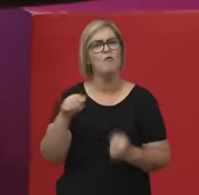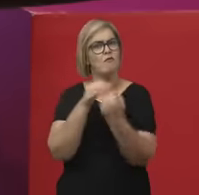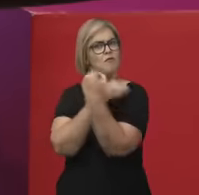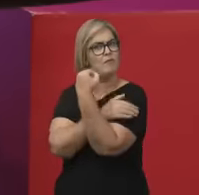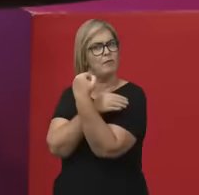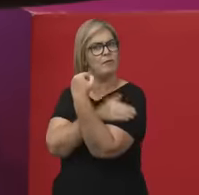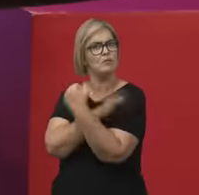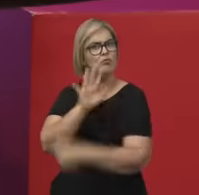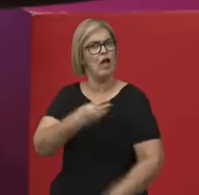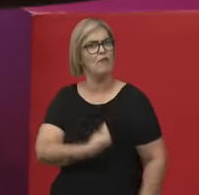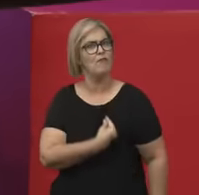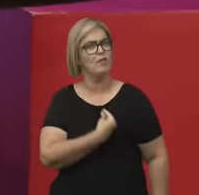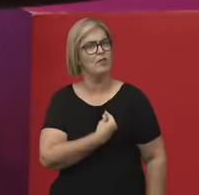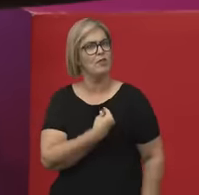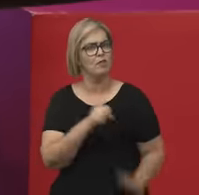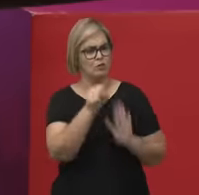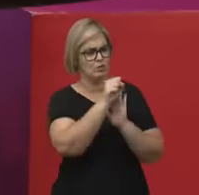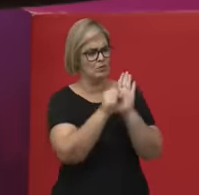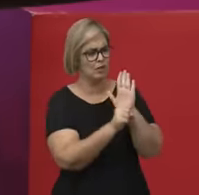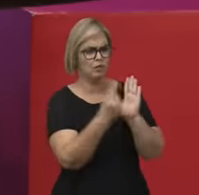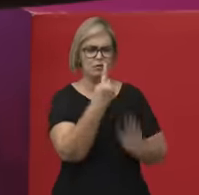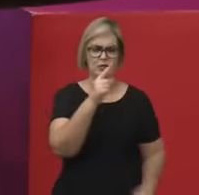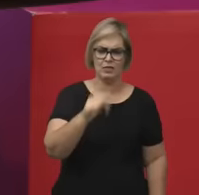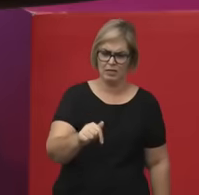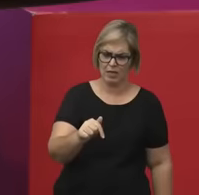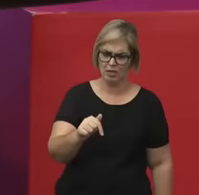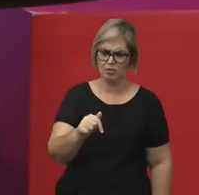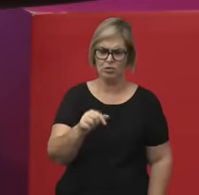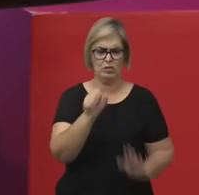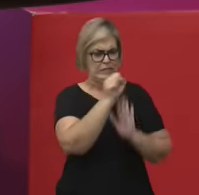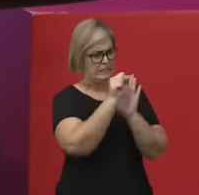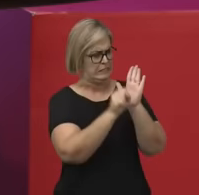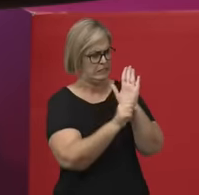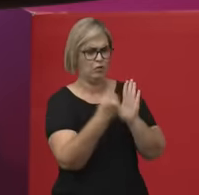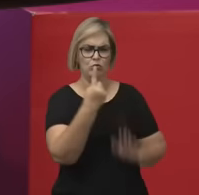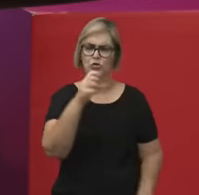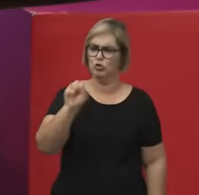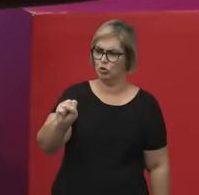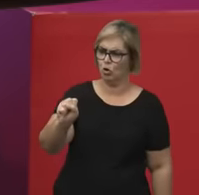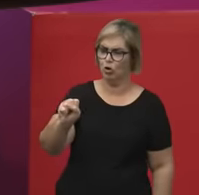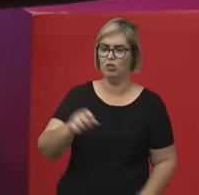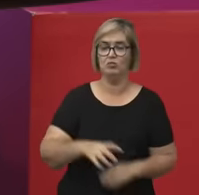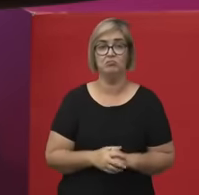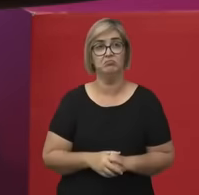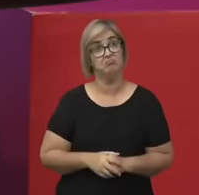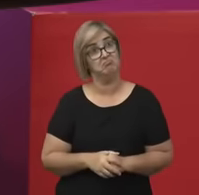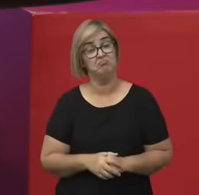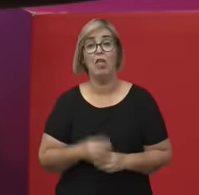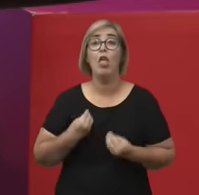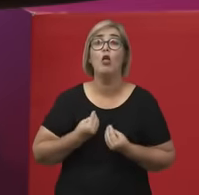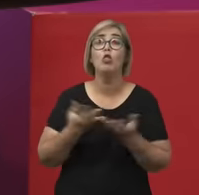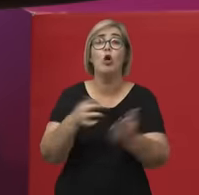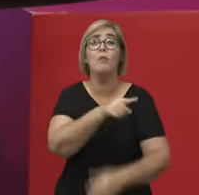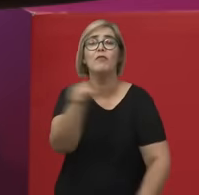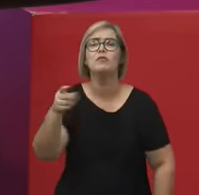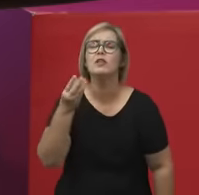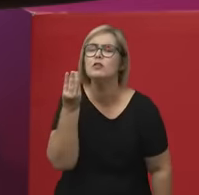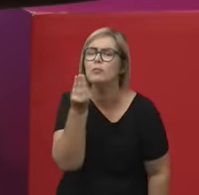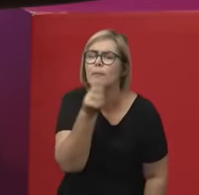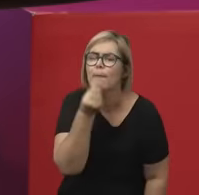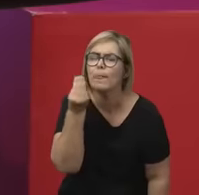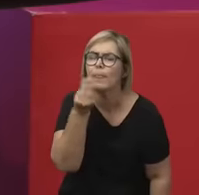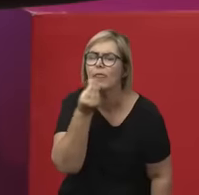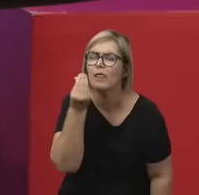e aí eu vou trazer para vocês um, sei lá, um tempero conceitual, assim, né? Porque